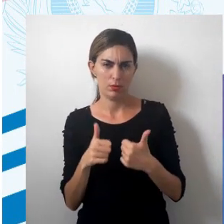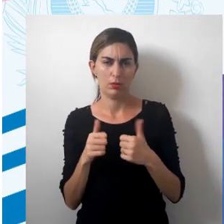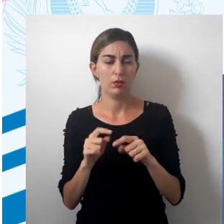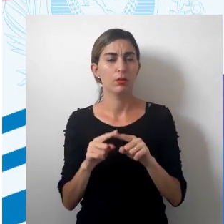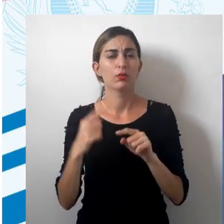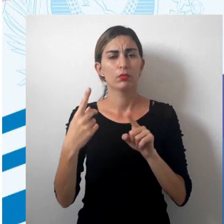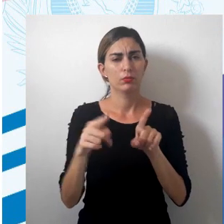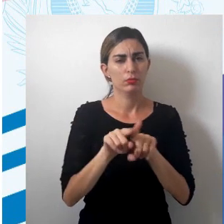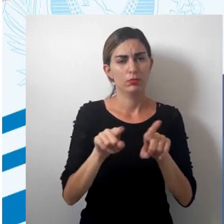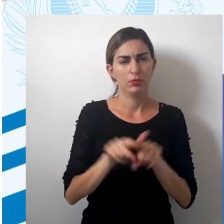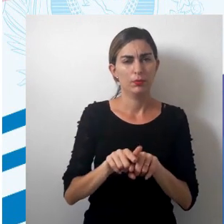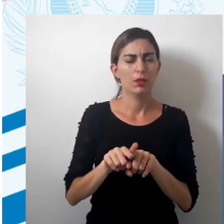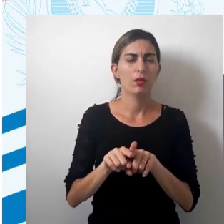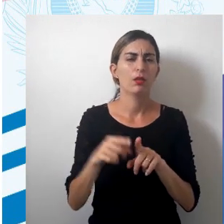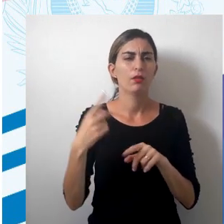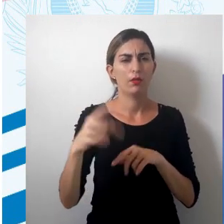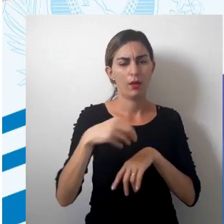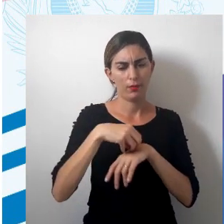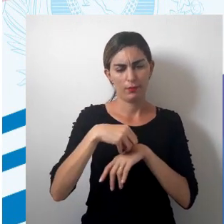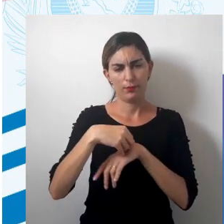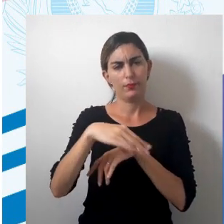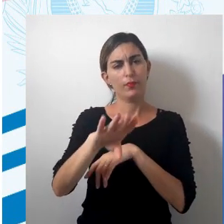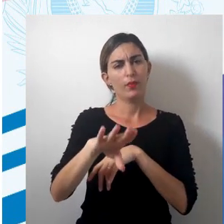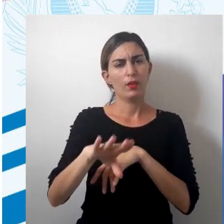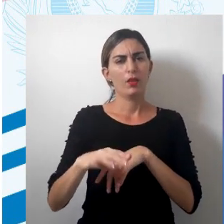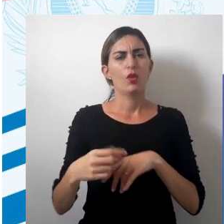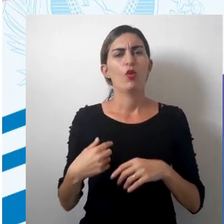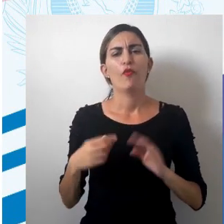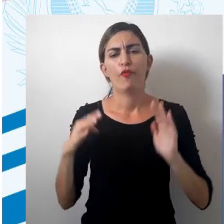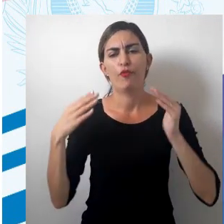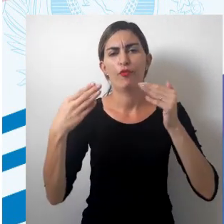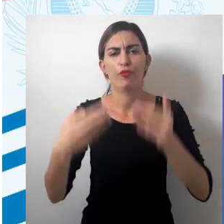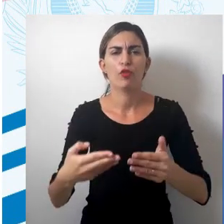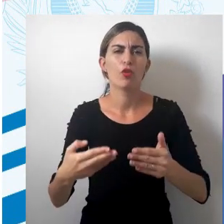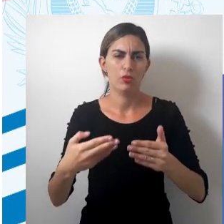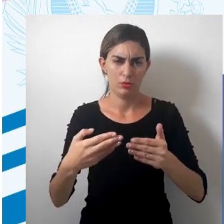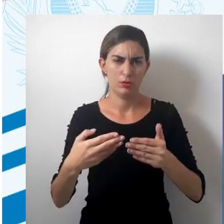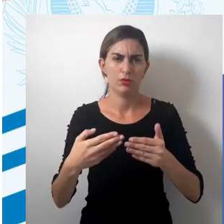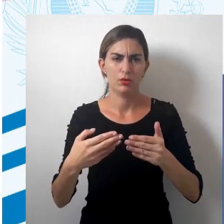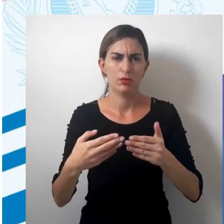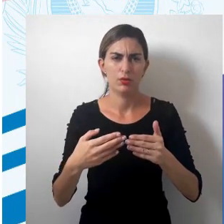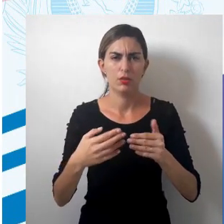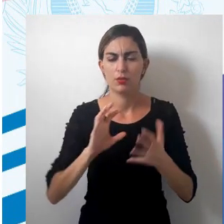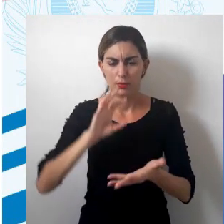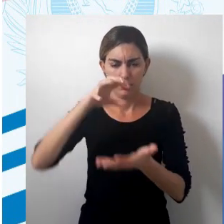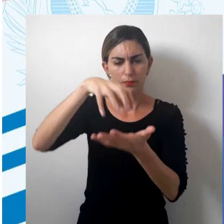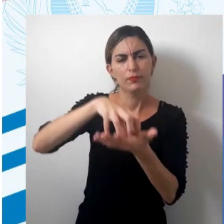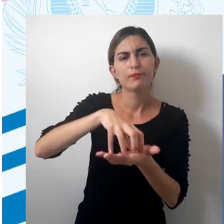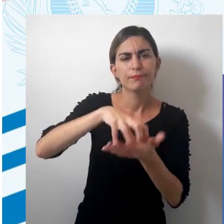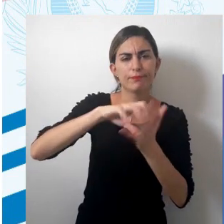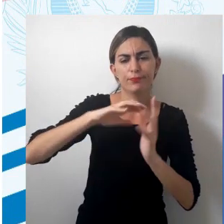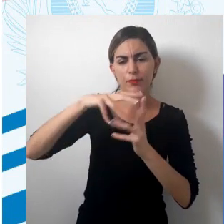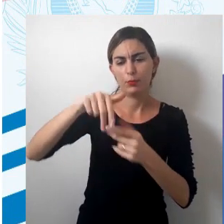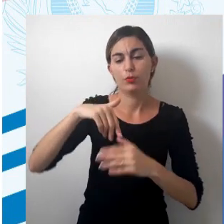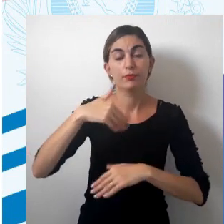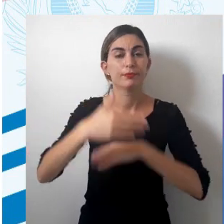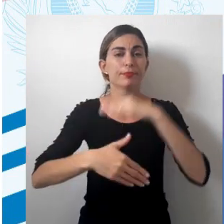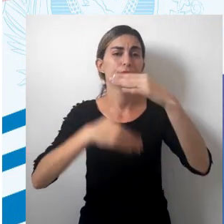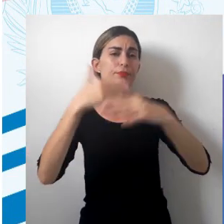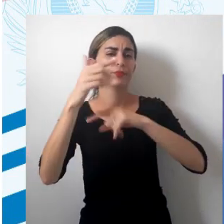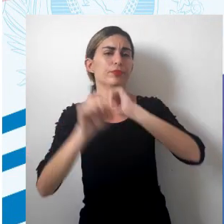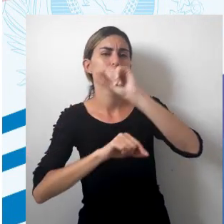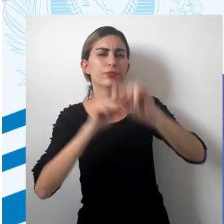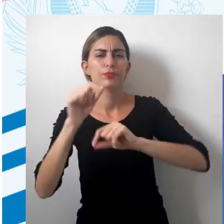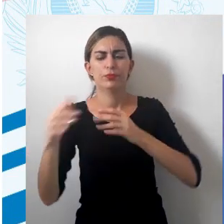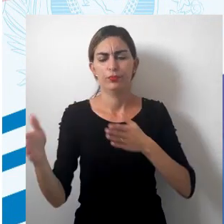e ela vai também trazer um enfoque, vai trazer uma centralização no mundo desenvolvido,